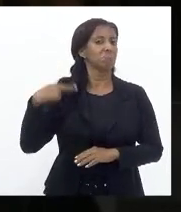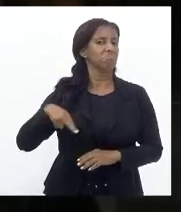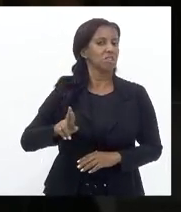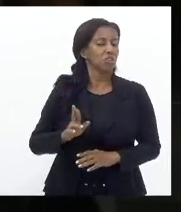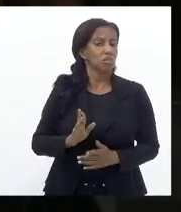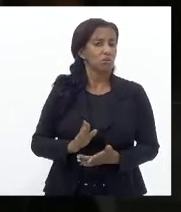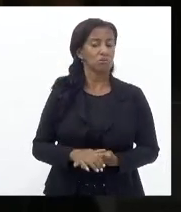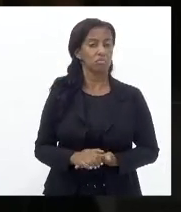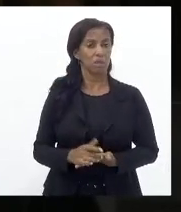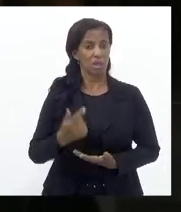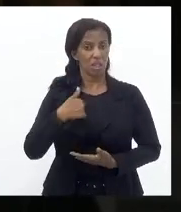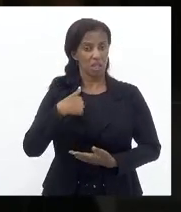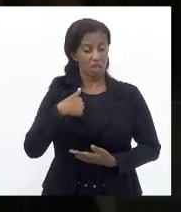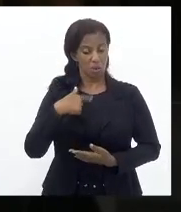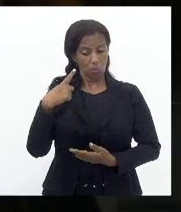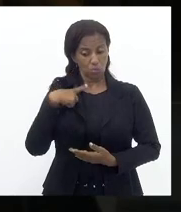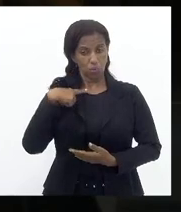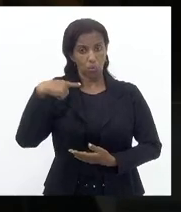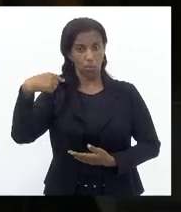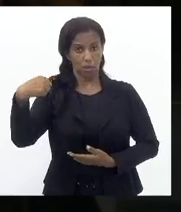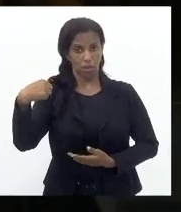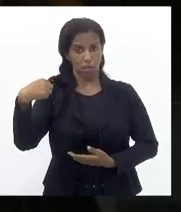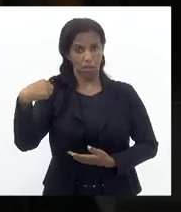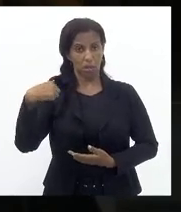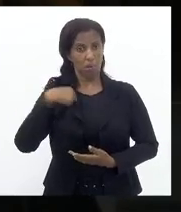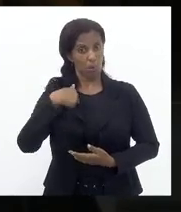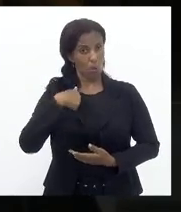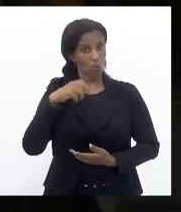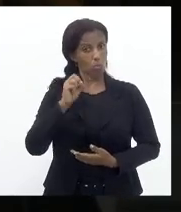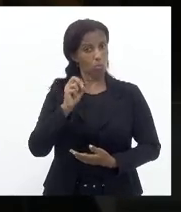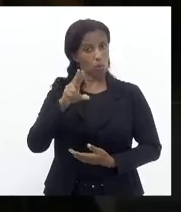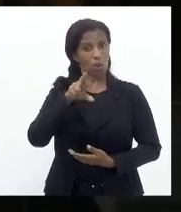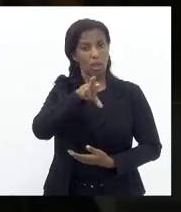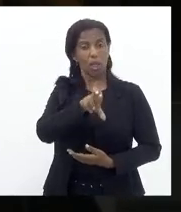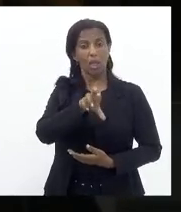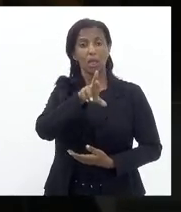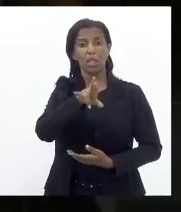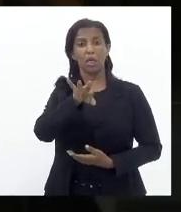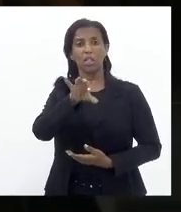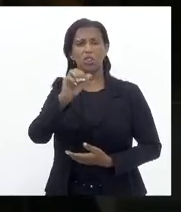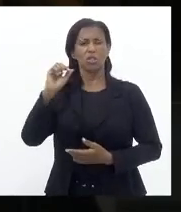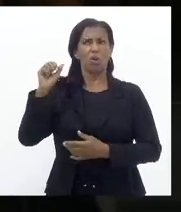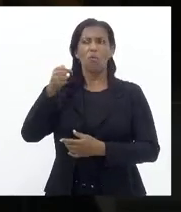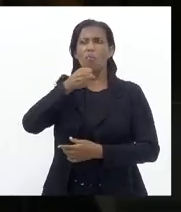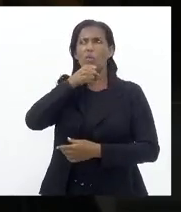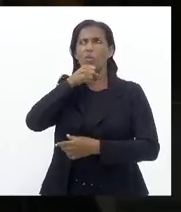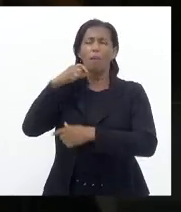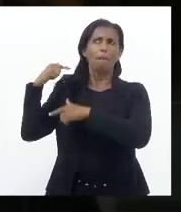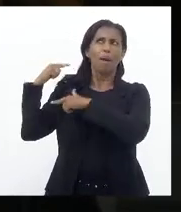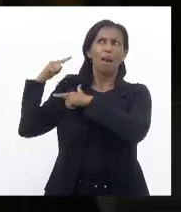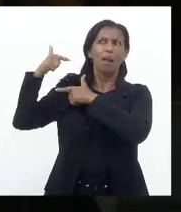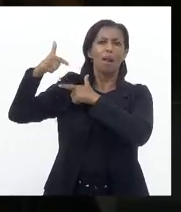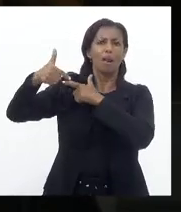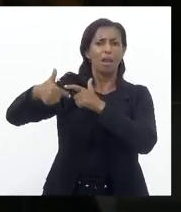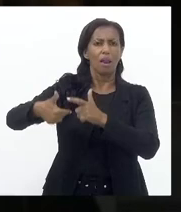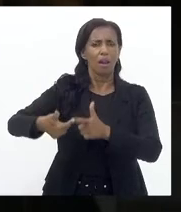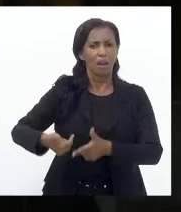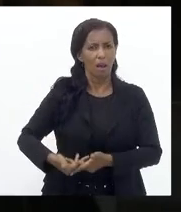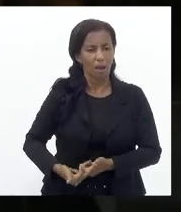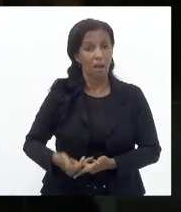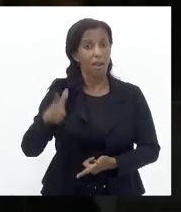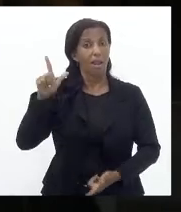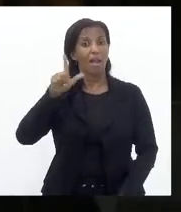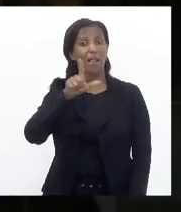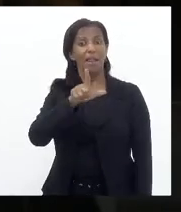Por formação Cristã Que tem Herança Da minha avó Maronita do Líbano Que são os católicos do